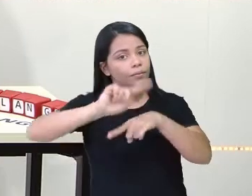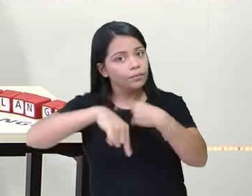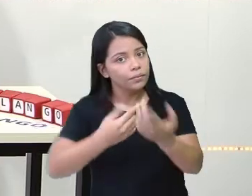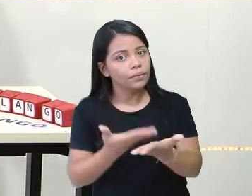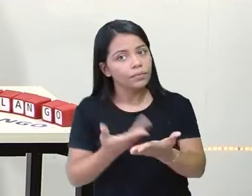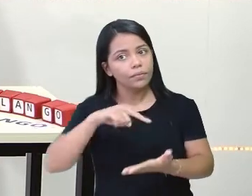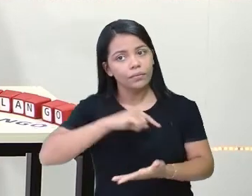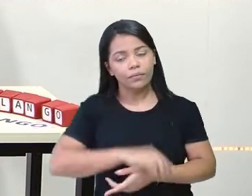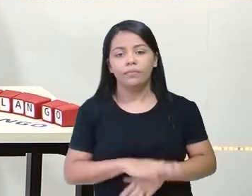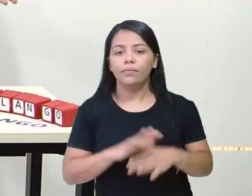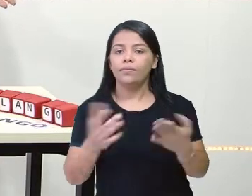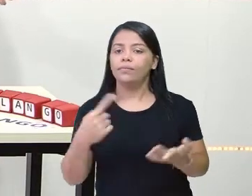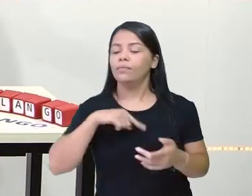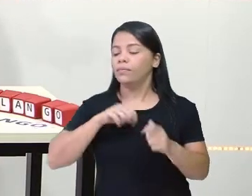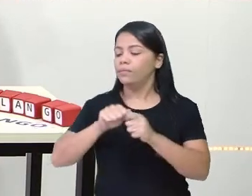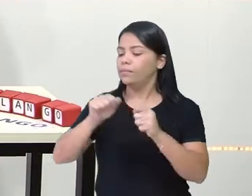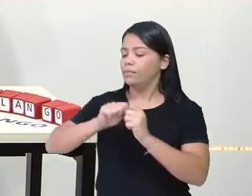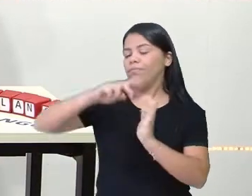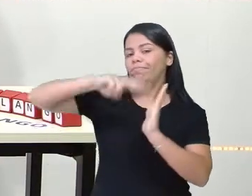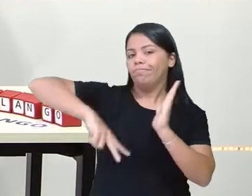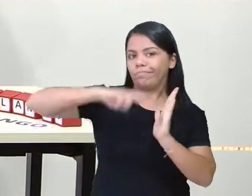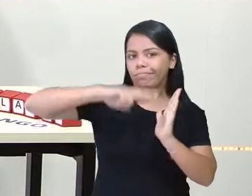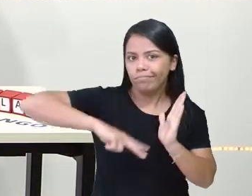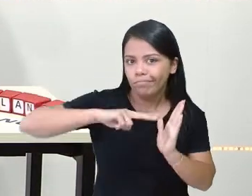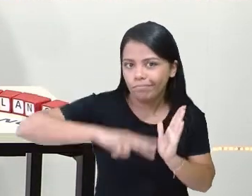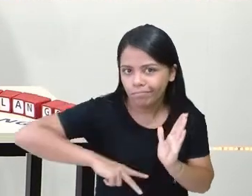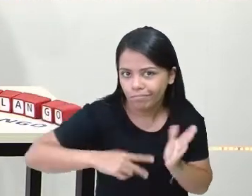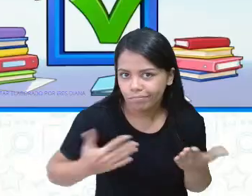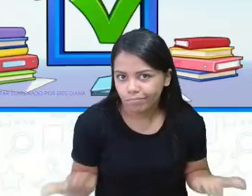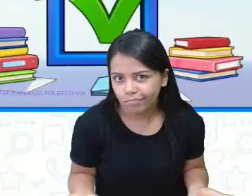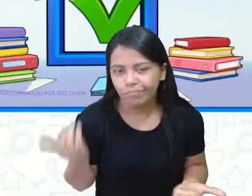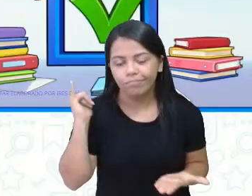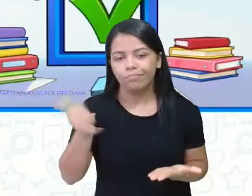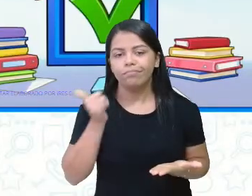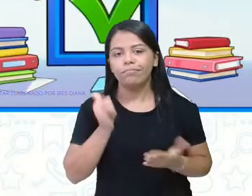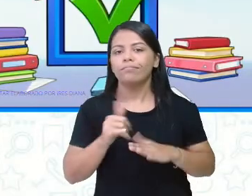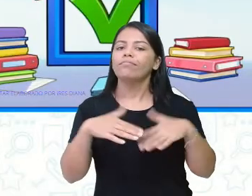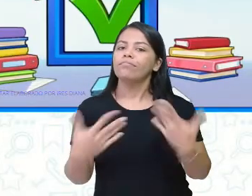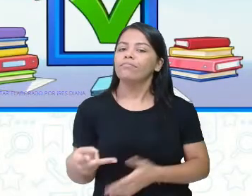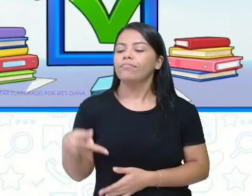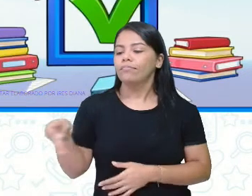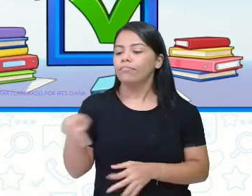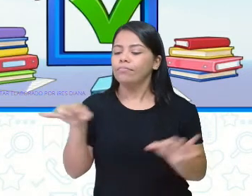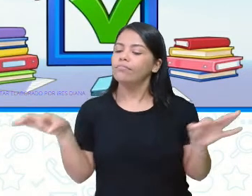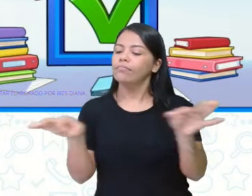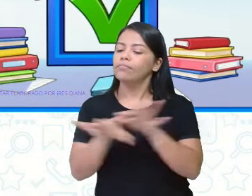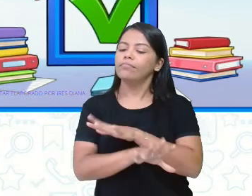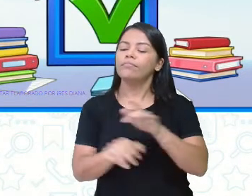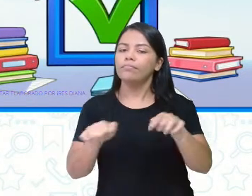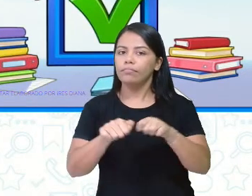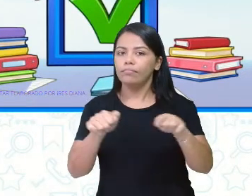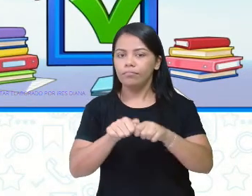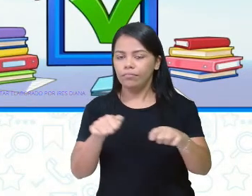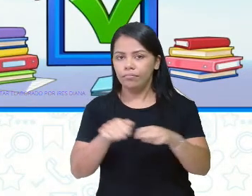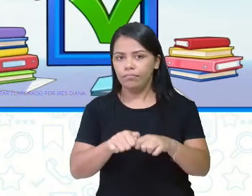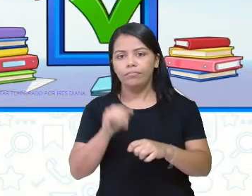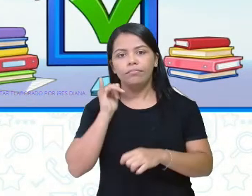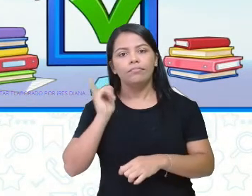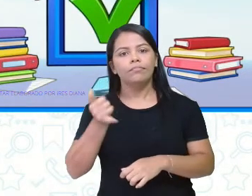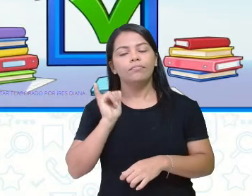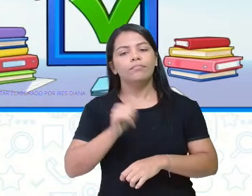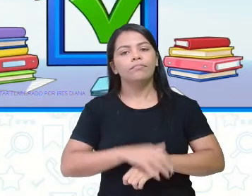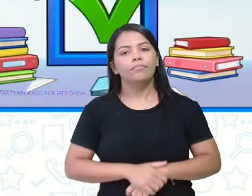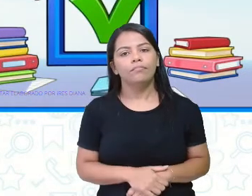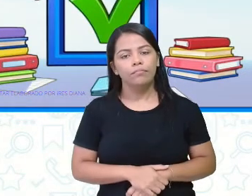Acompanhamos a leitura feita pela professora. E a professora terminou de fazer o conto. Pensamos no final do conto.